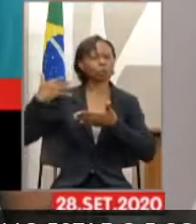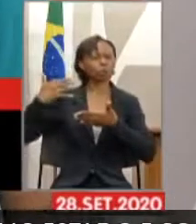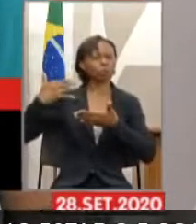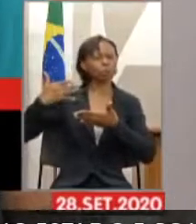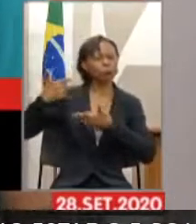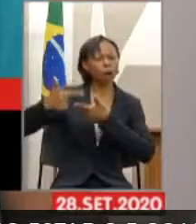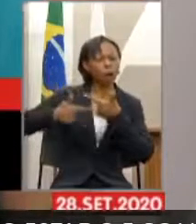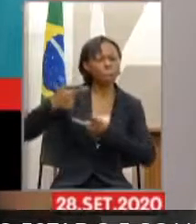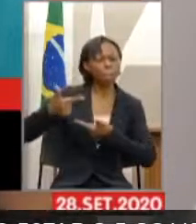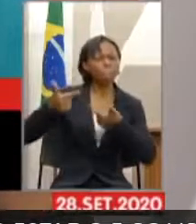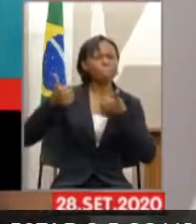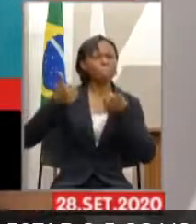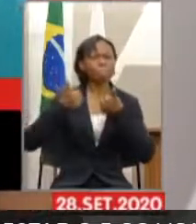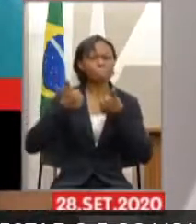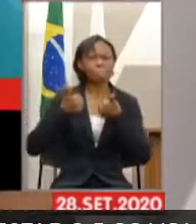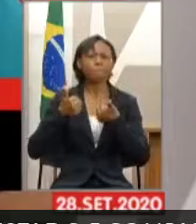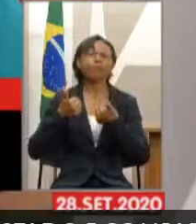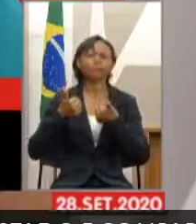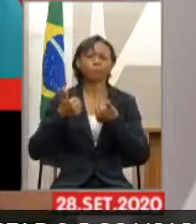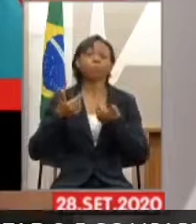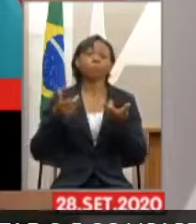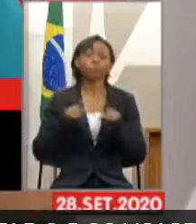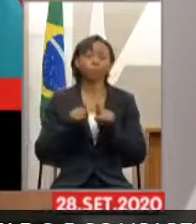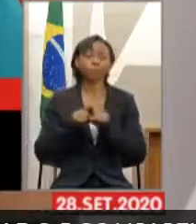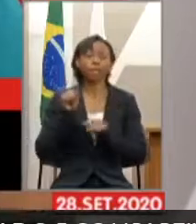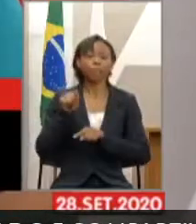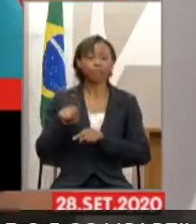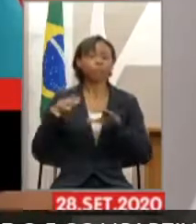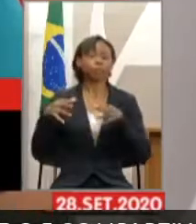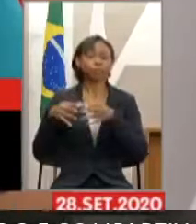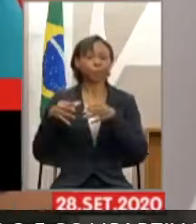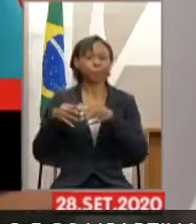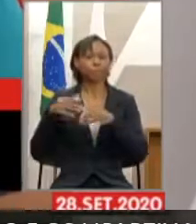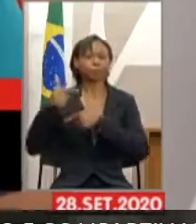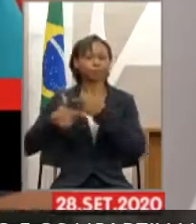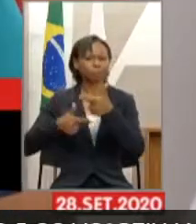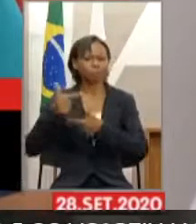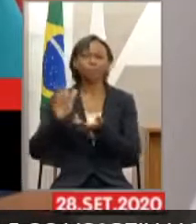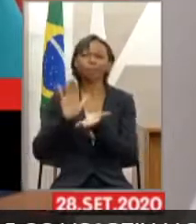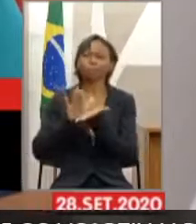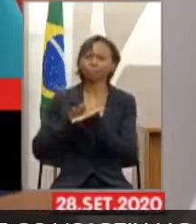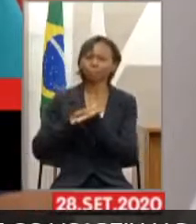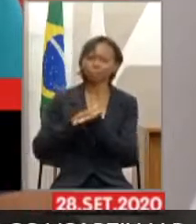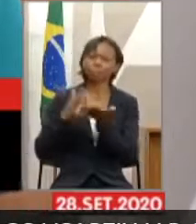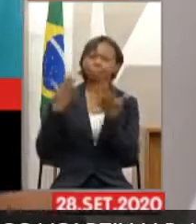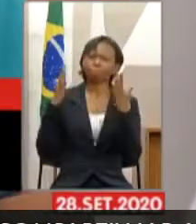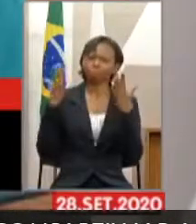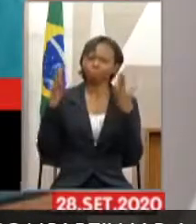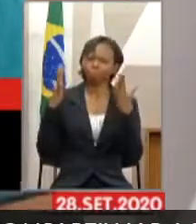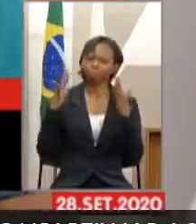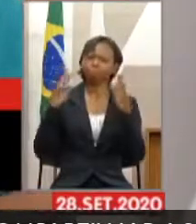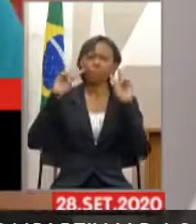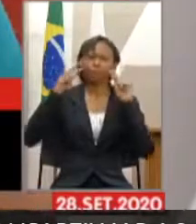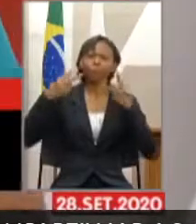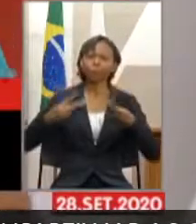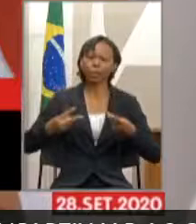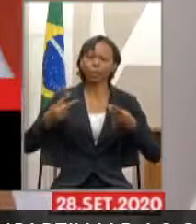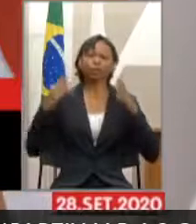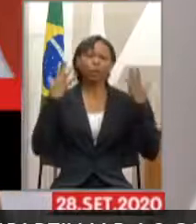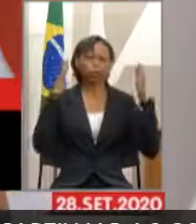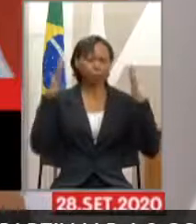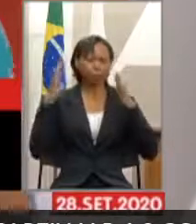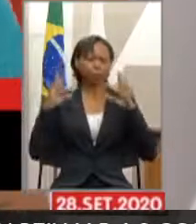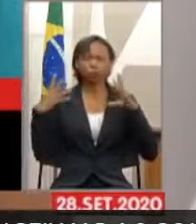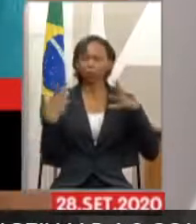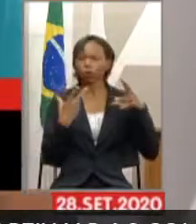E, desse trabalho da comissão, quero parabenizar e peço o reconhecimento e o aplauso de todos os surdos